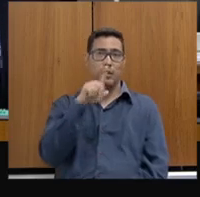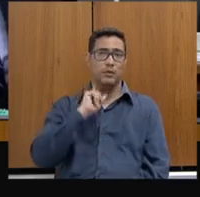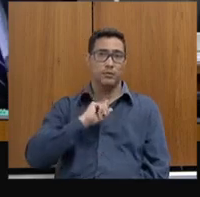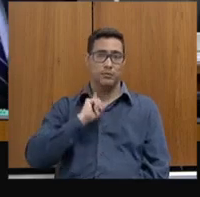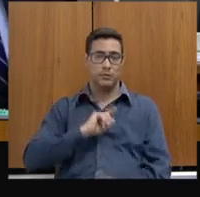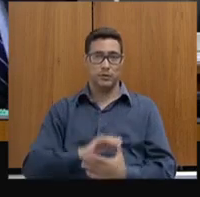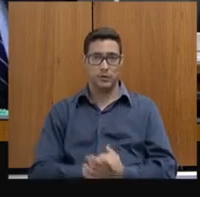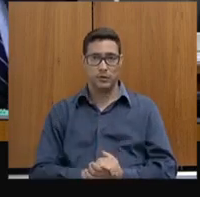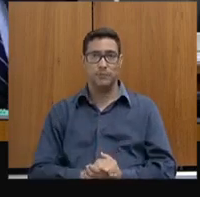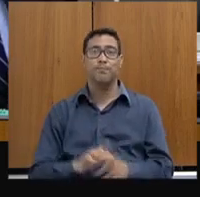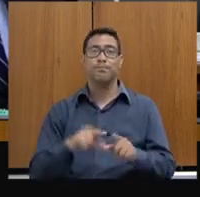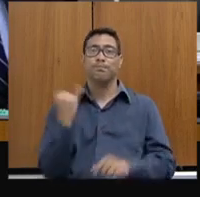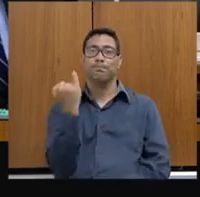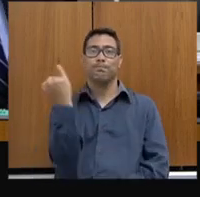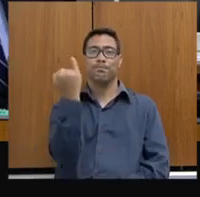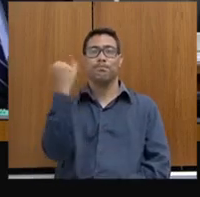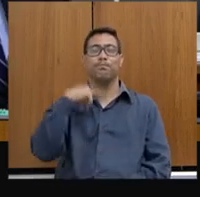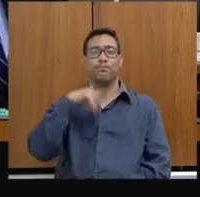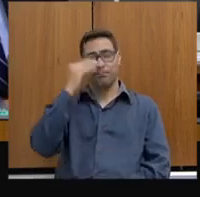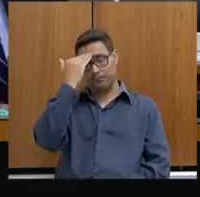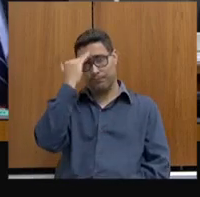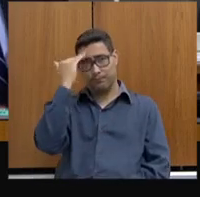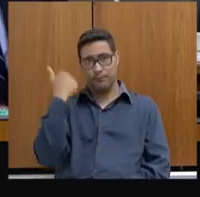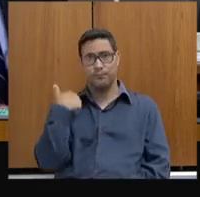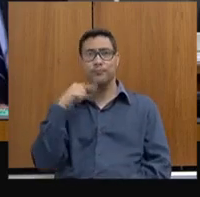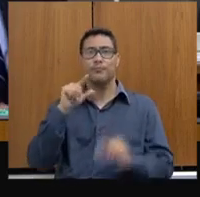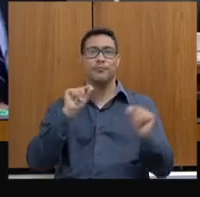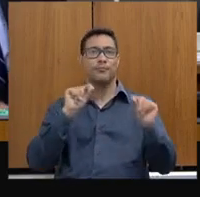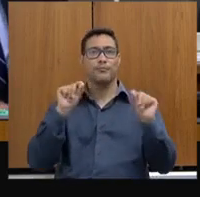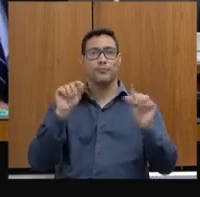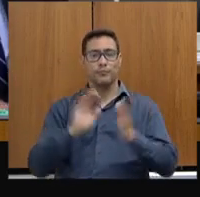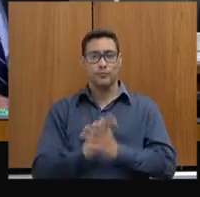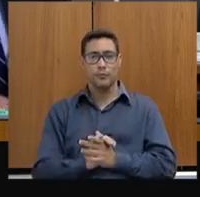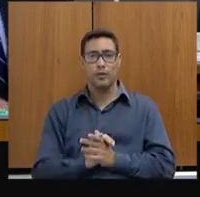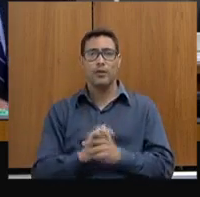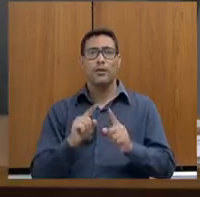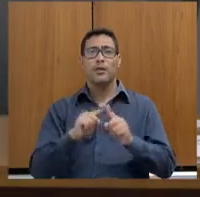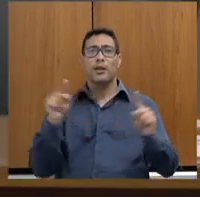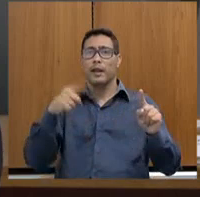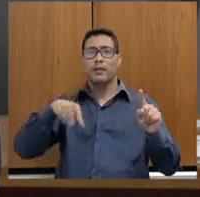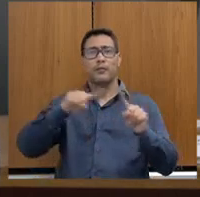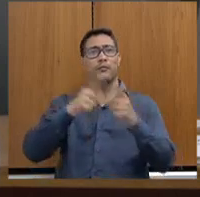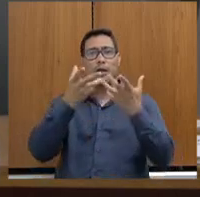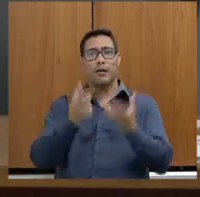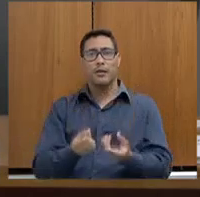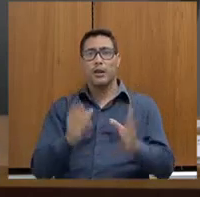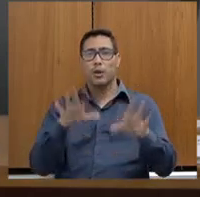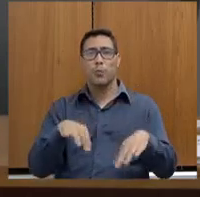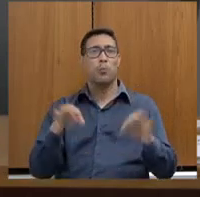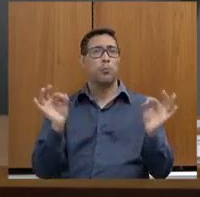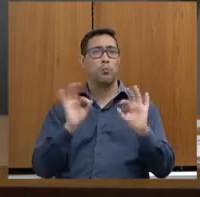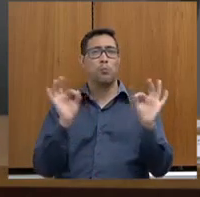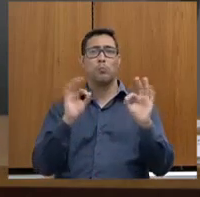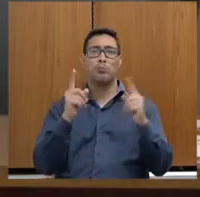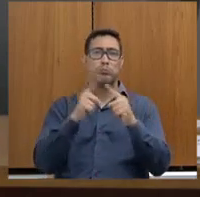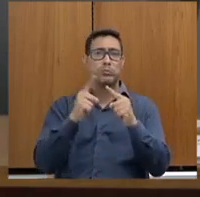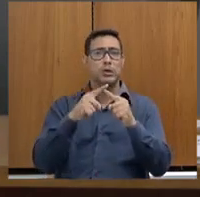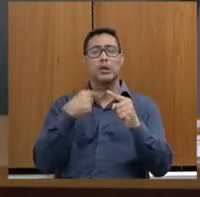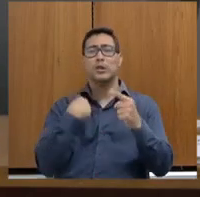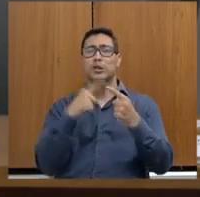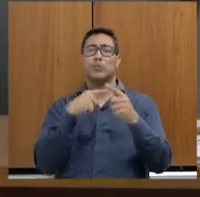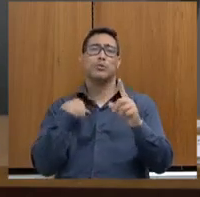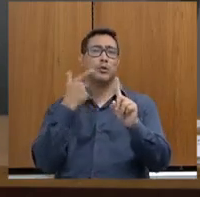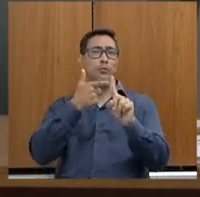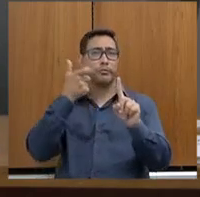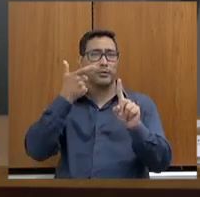E é muito importante que a gente entenda, que a gente dê essa mensagem, porque Minas não aceita nenhum tipo de criminalidade, principalmente uma criminalidade tão